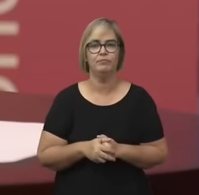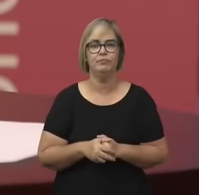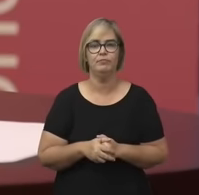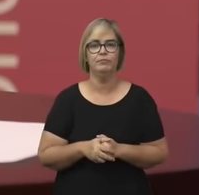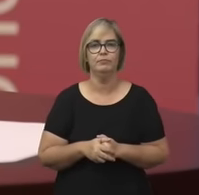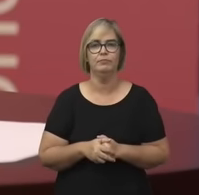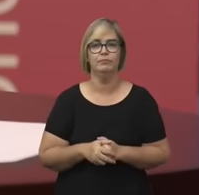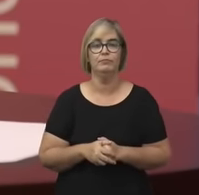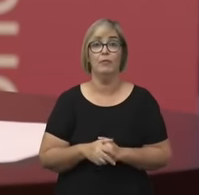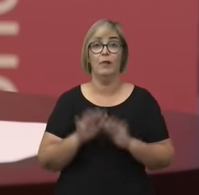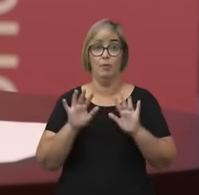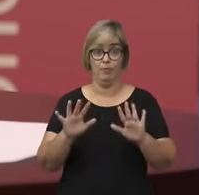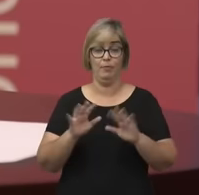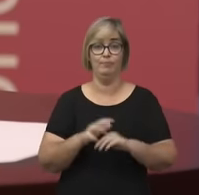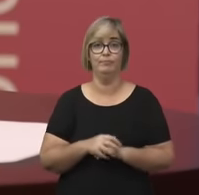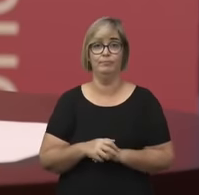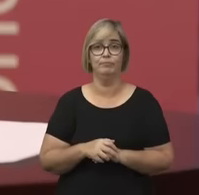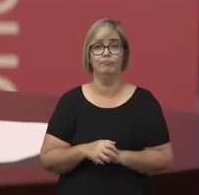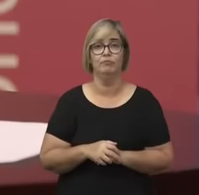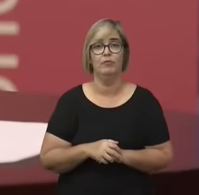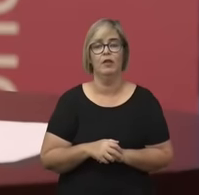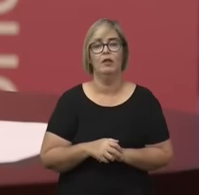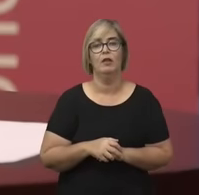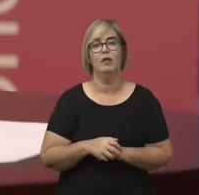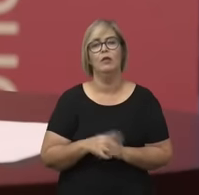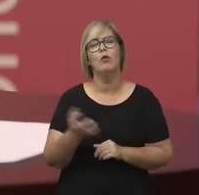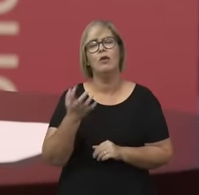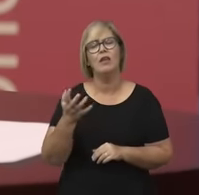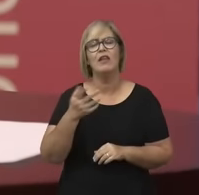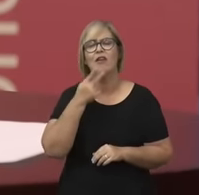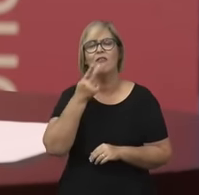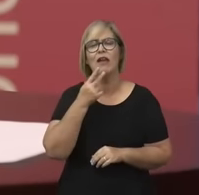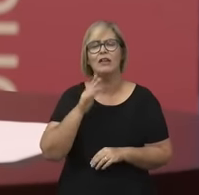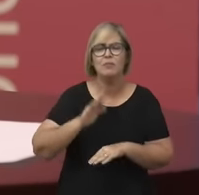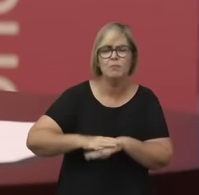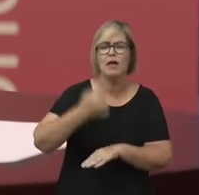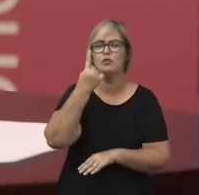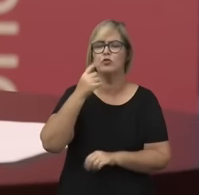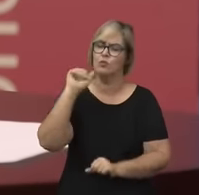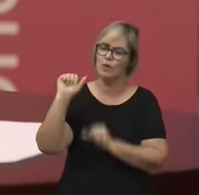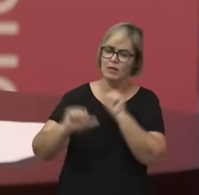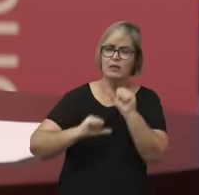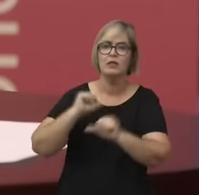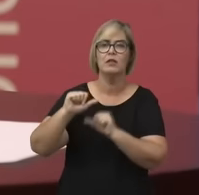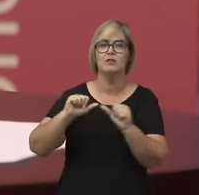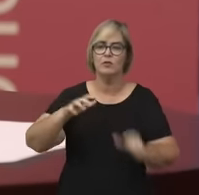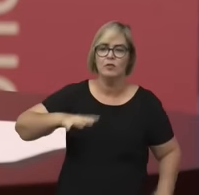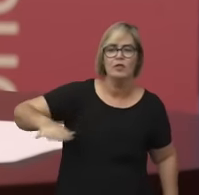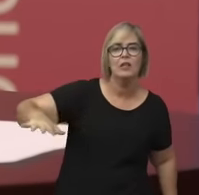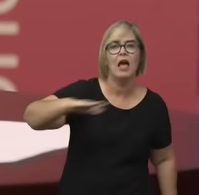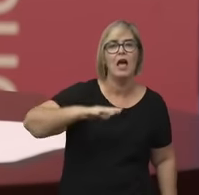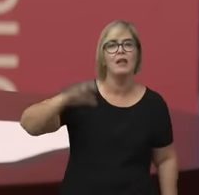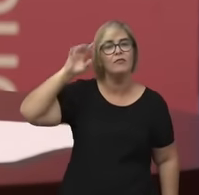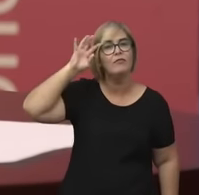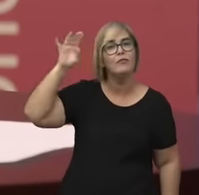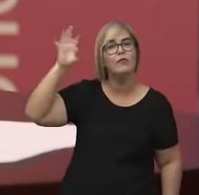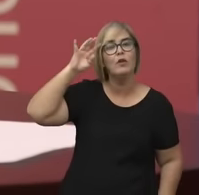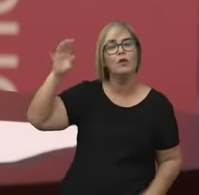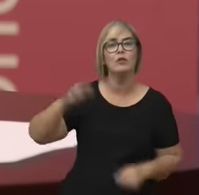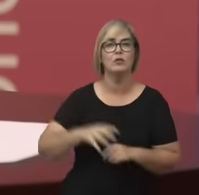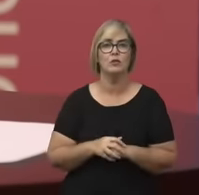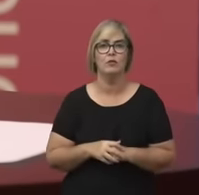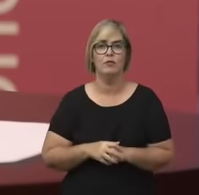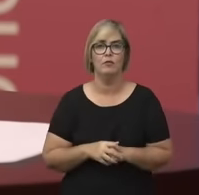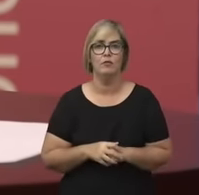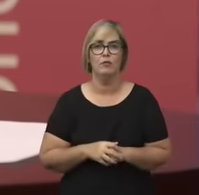Bom, e aí eu queria falar de mais uma transformação no cenário filosófico, porque um